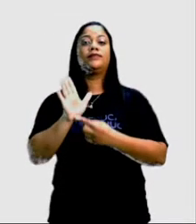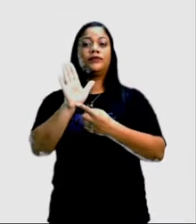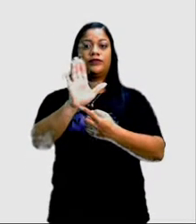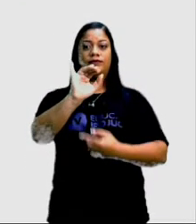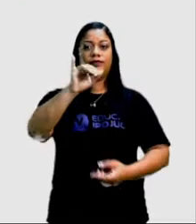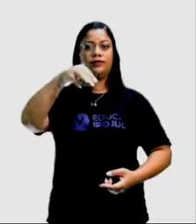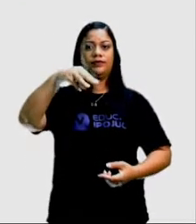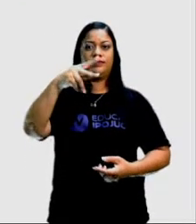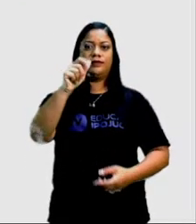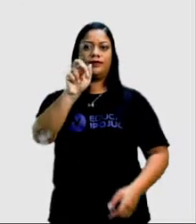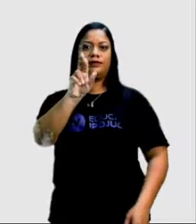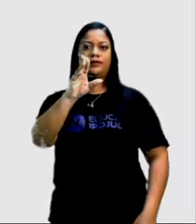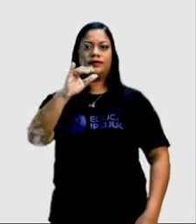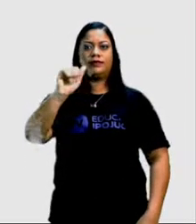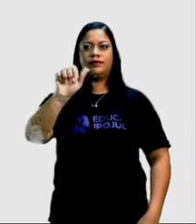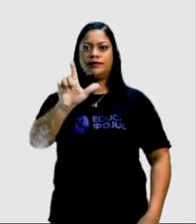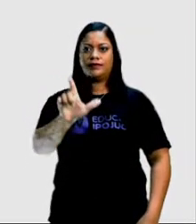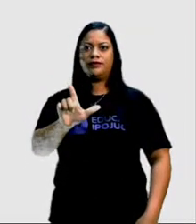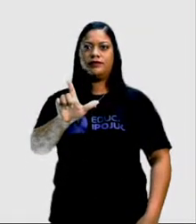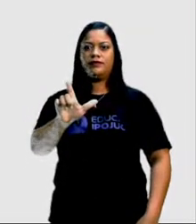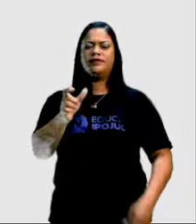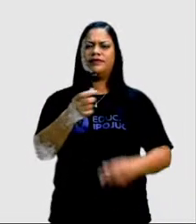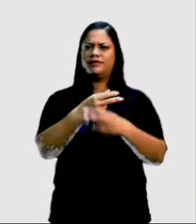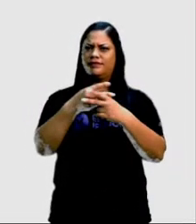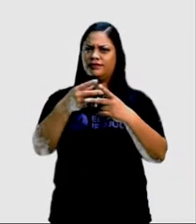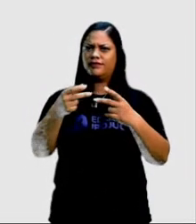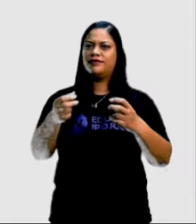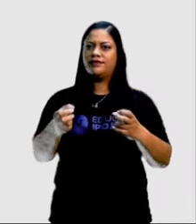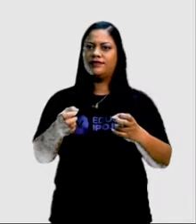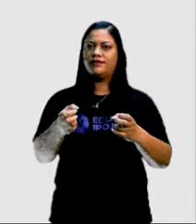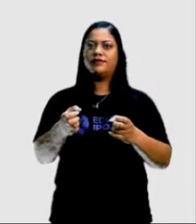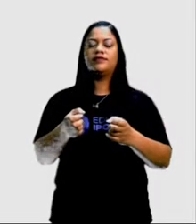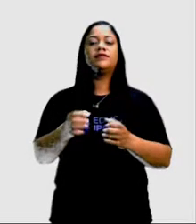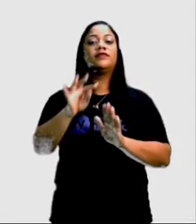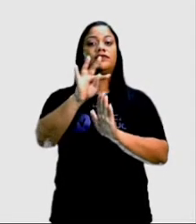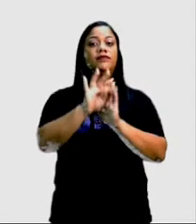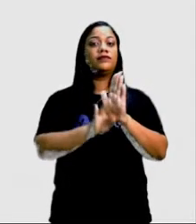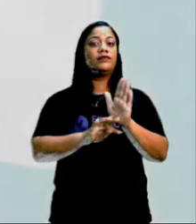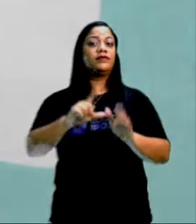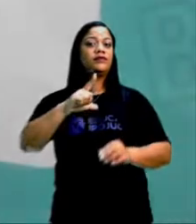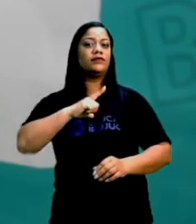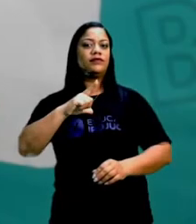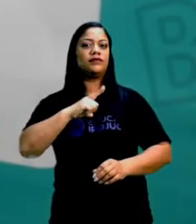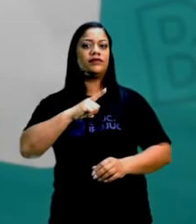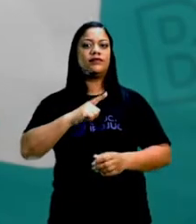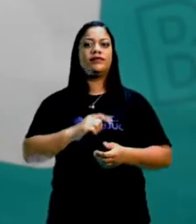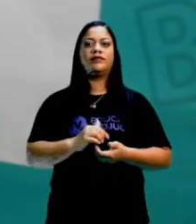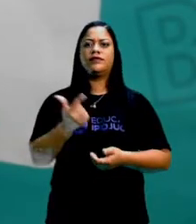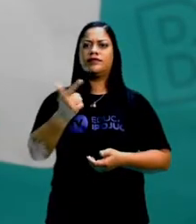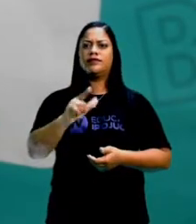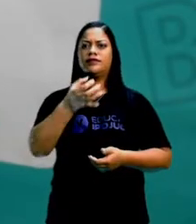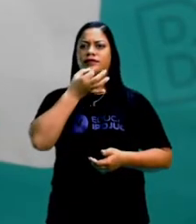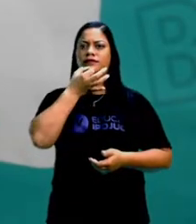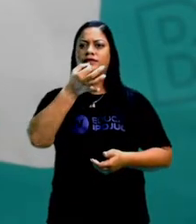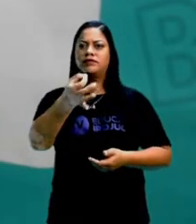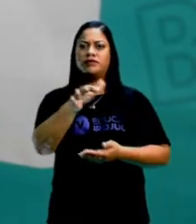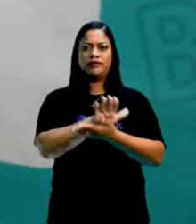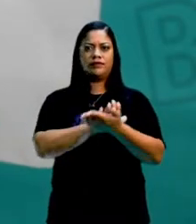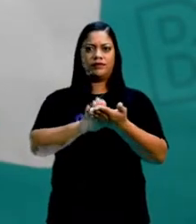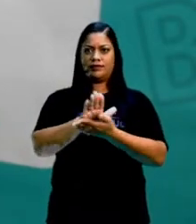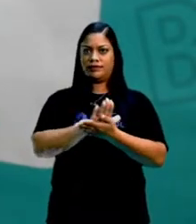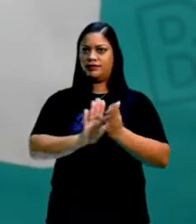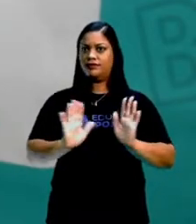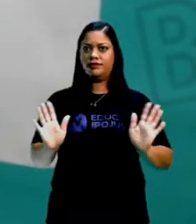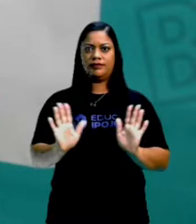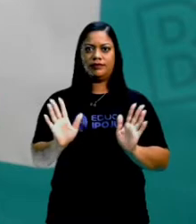Então, eu tenho alguns fatos aqui que o texto traz, que não tem opinião nenhuma do autor.